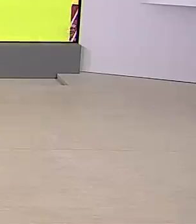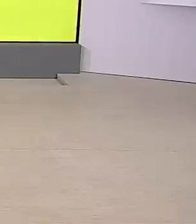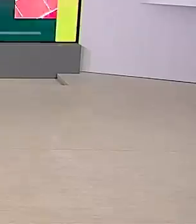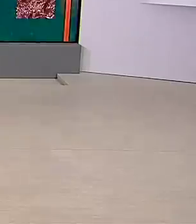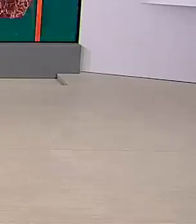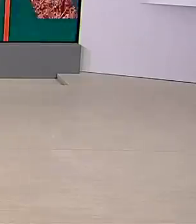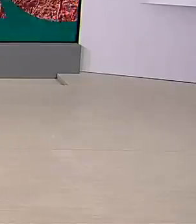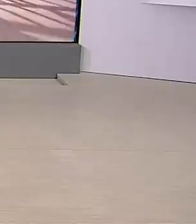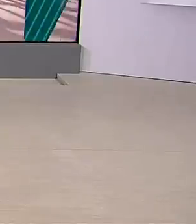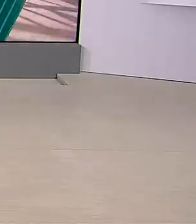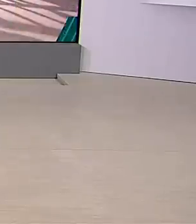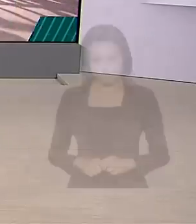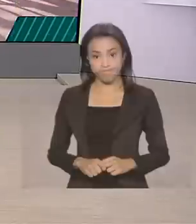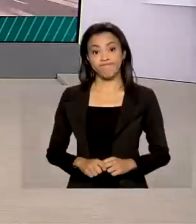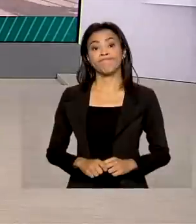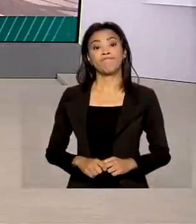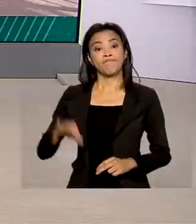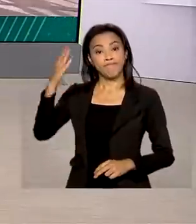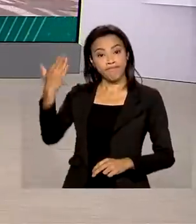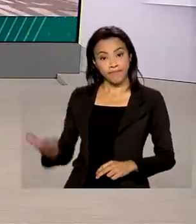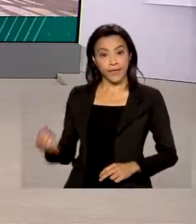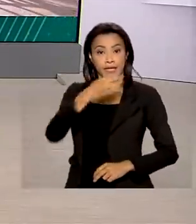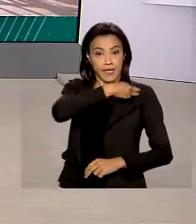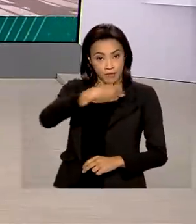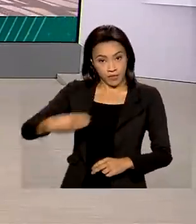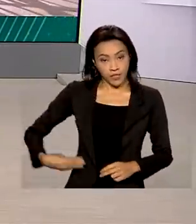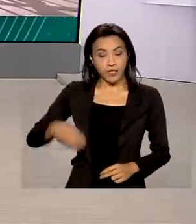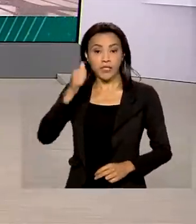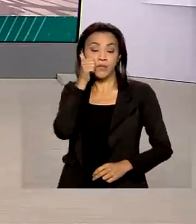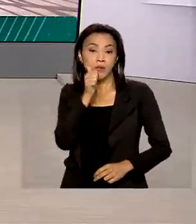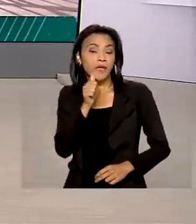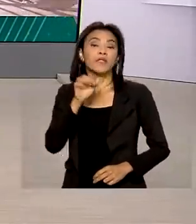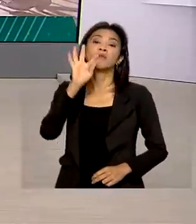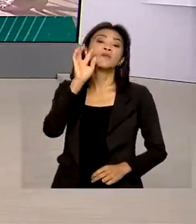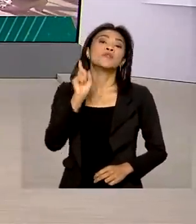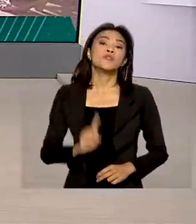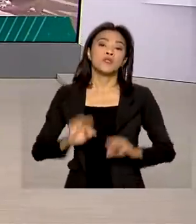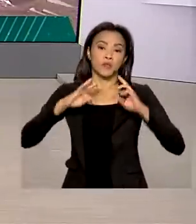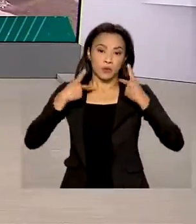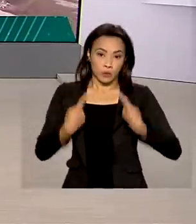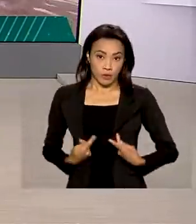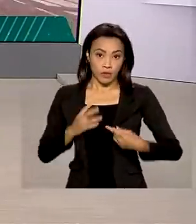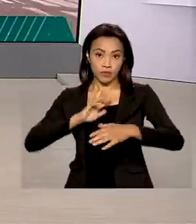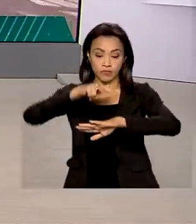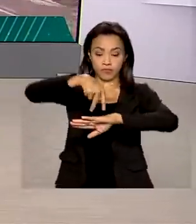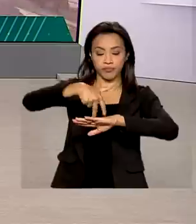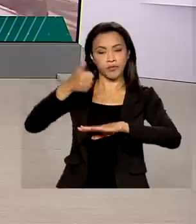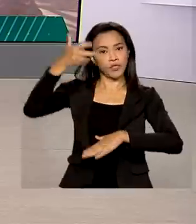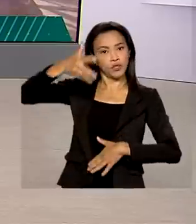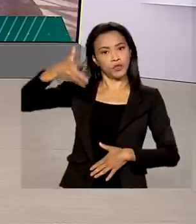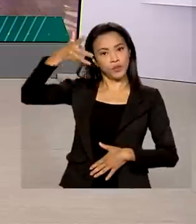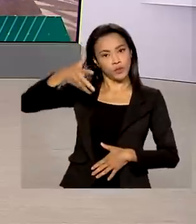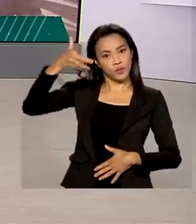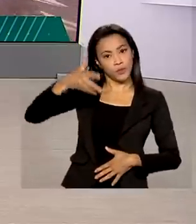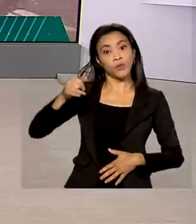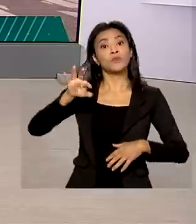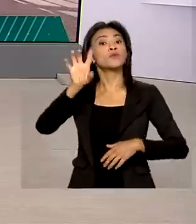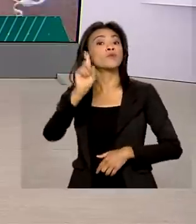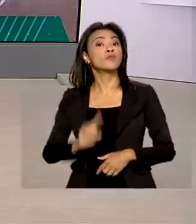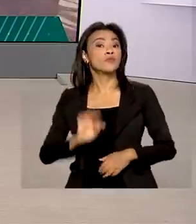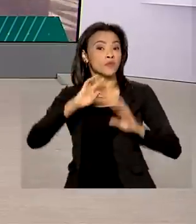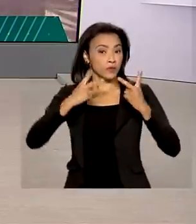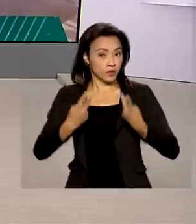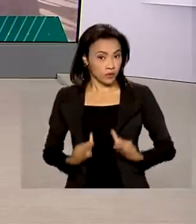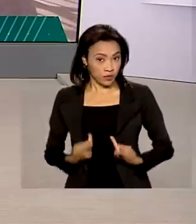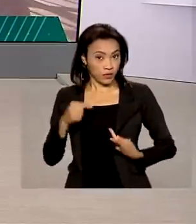E a ministra da Mulher, da Família e dos Direitos Humanos discursou durante a sessão do Conselho de Direitos Humanos da ONU em Genebra,